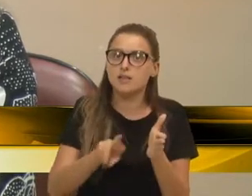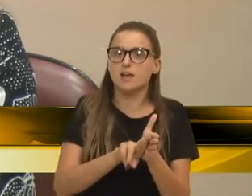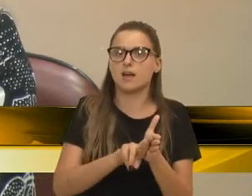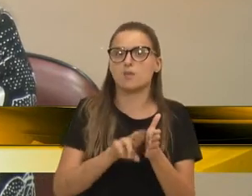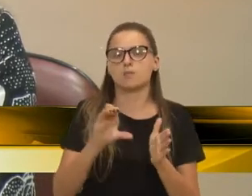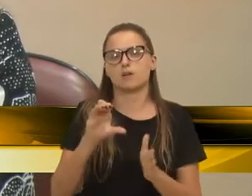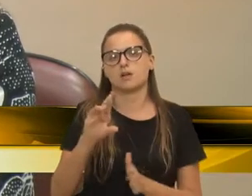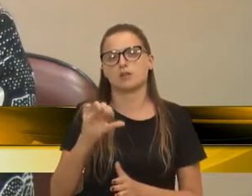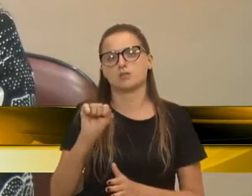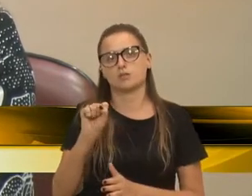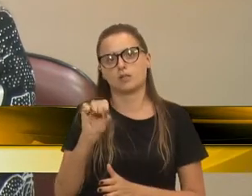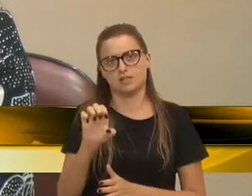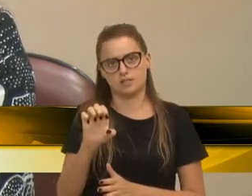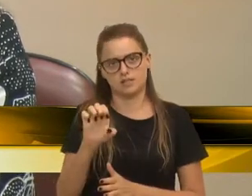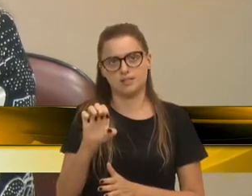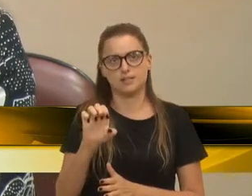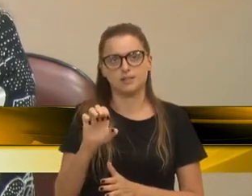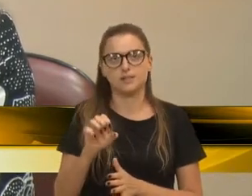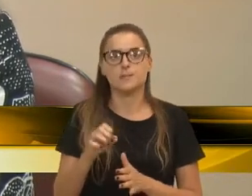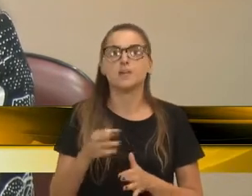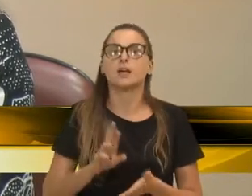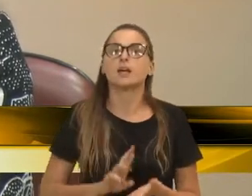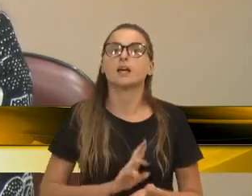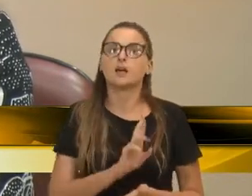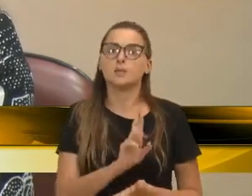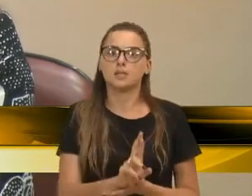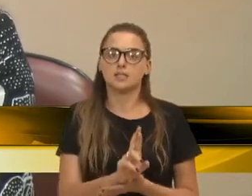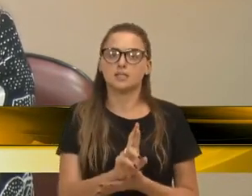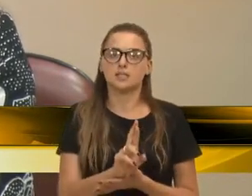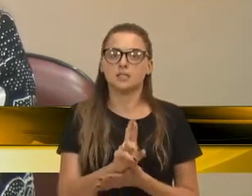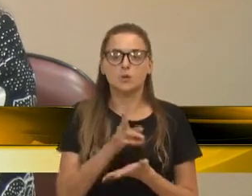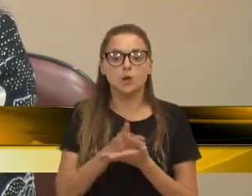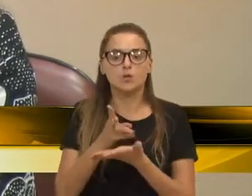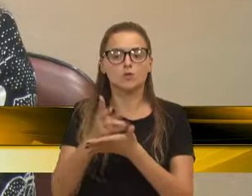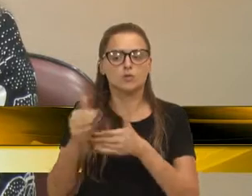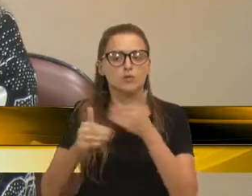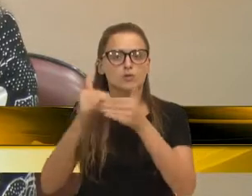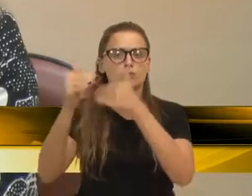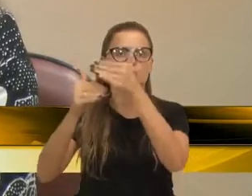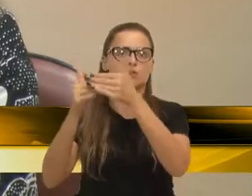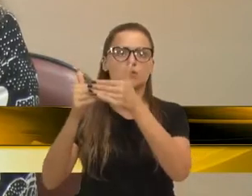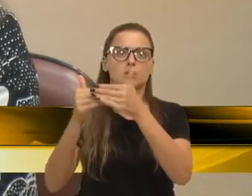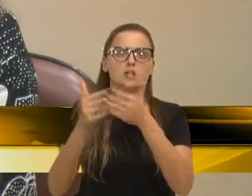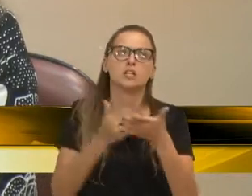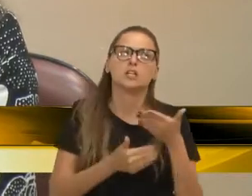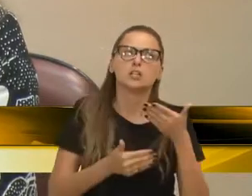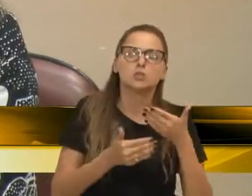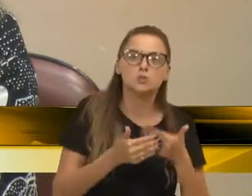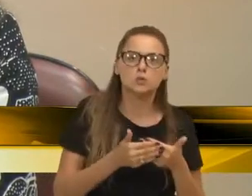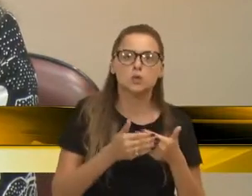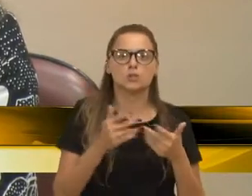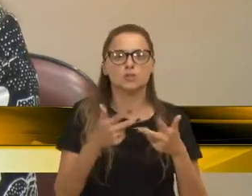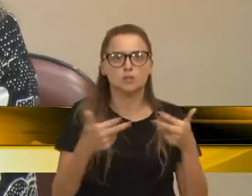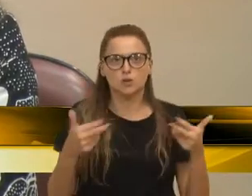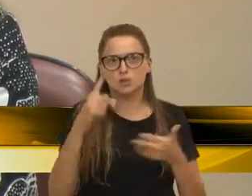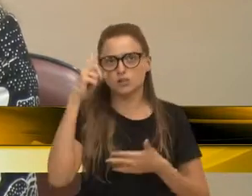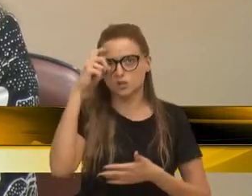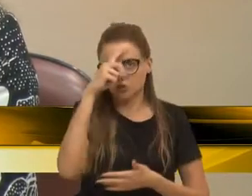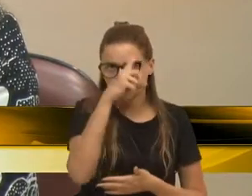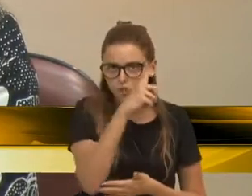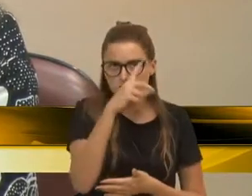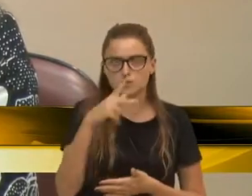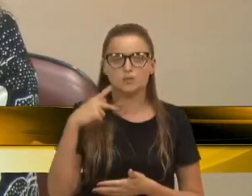crise. E em nome desta estabilidade, apesar de todas as dificuldades no campo